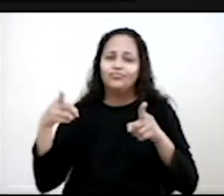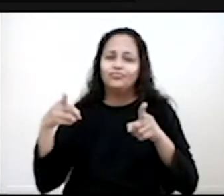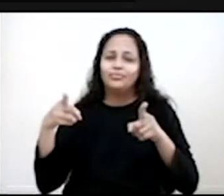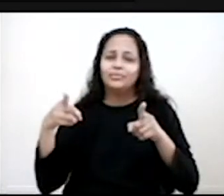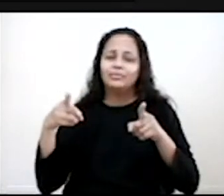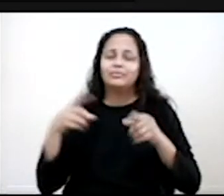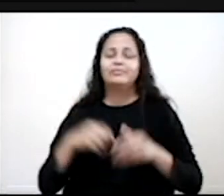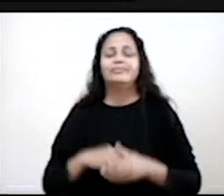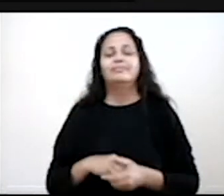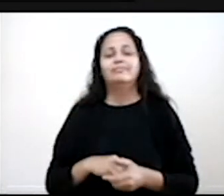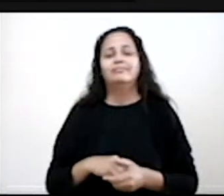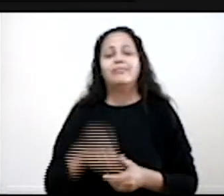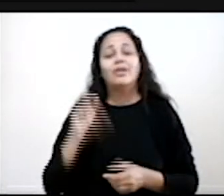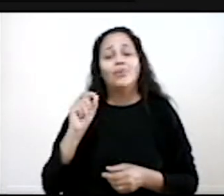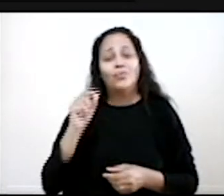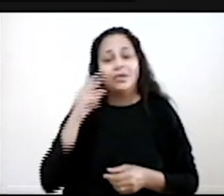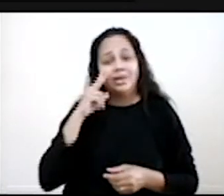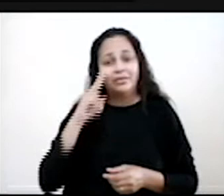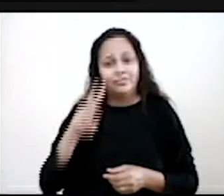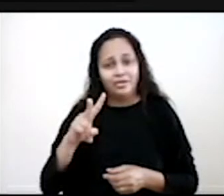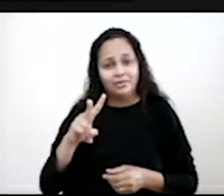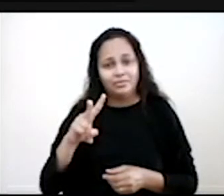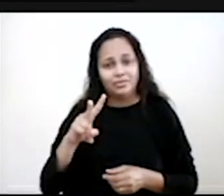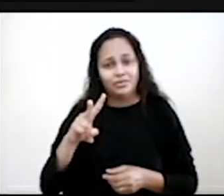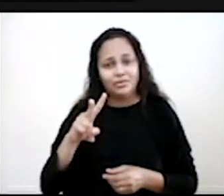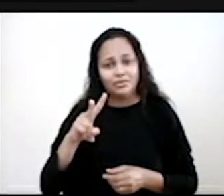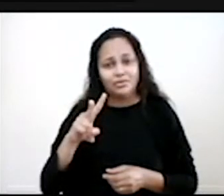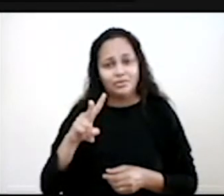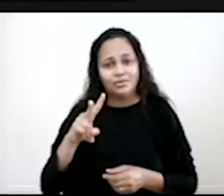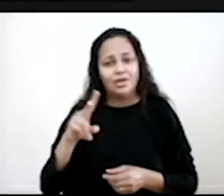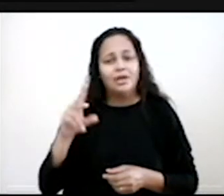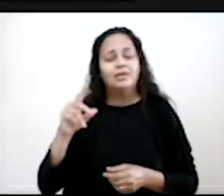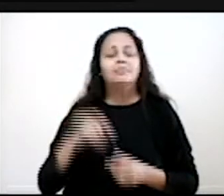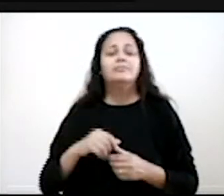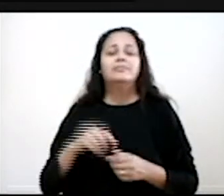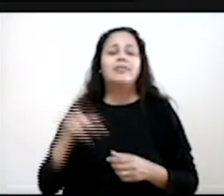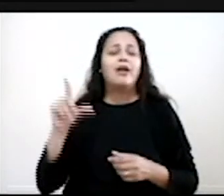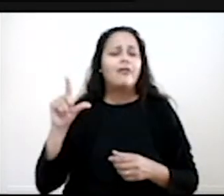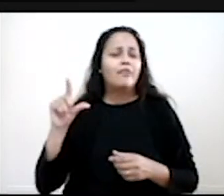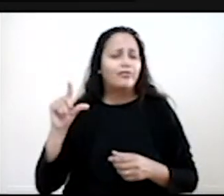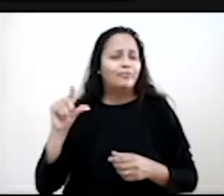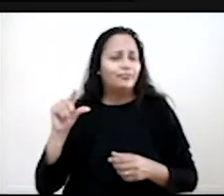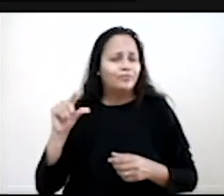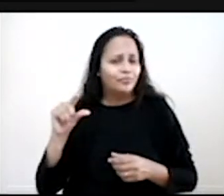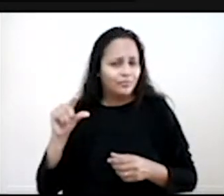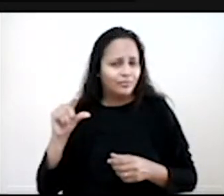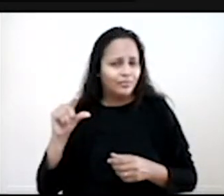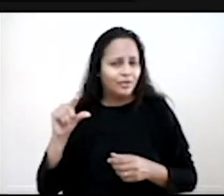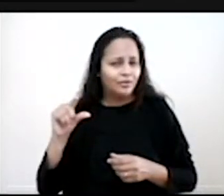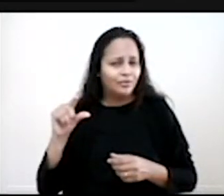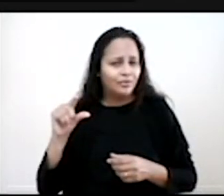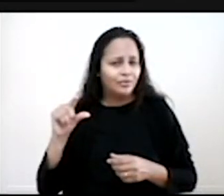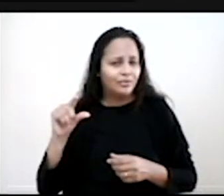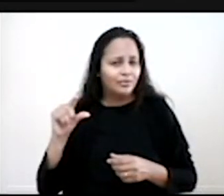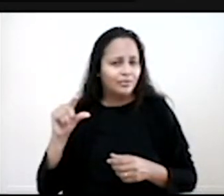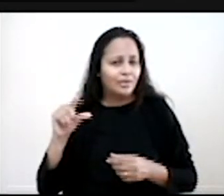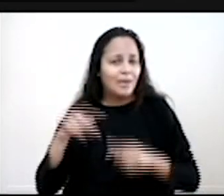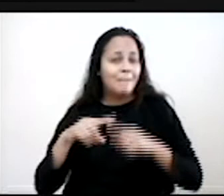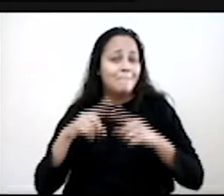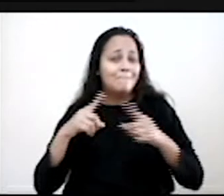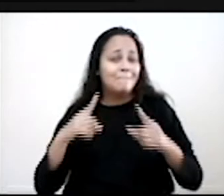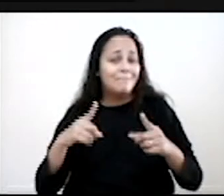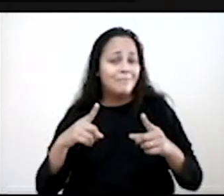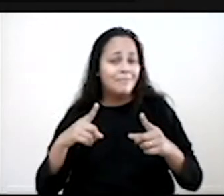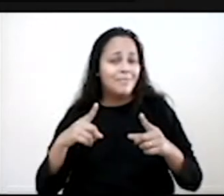em relação ao ano de 2014. O que nós vemos aqui? Então, vinha descendo não tanto quanto necessário para que acabasse até 2016,